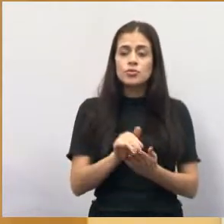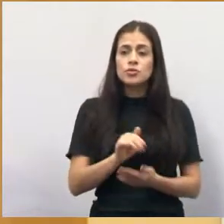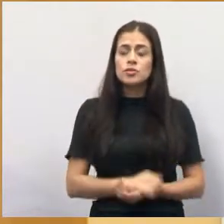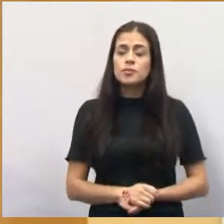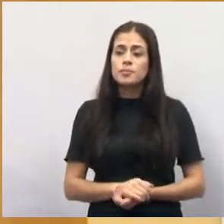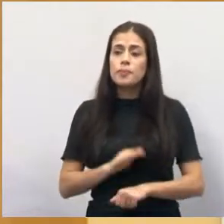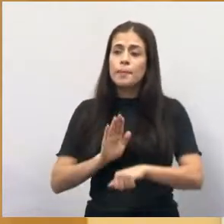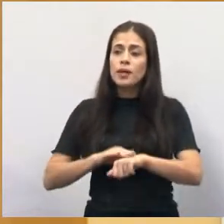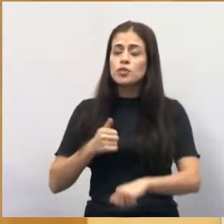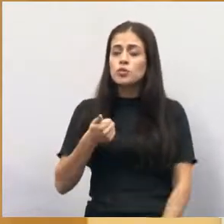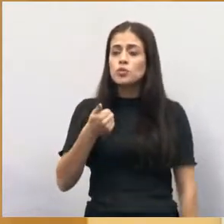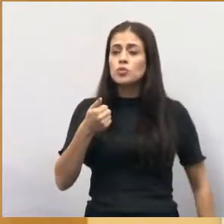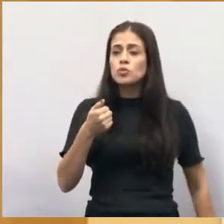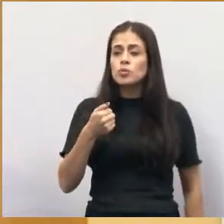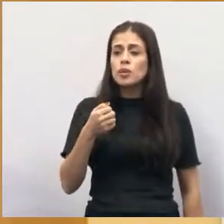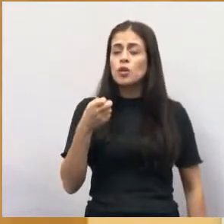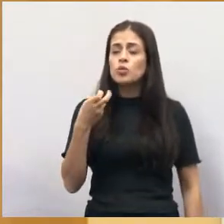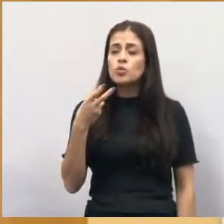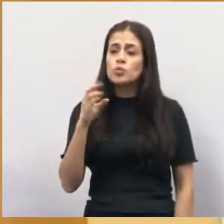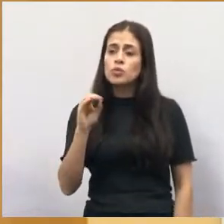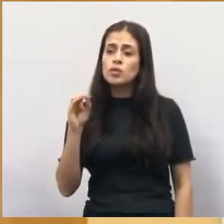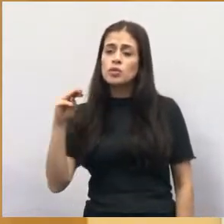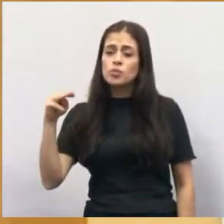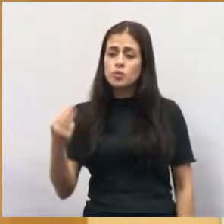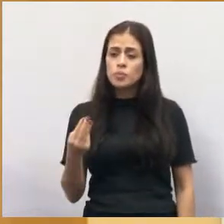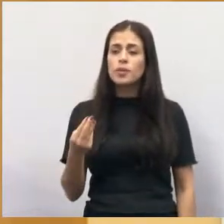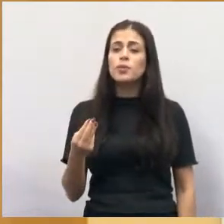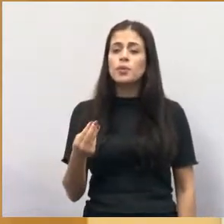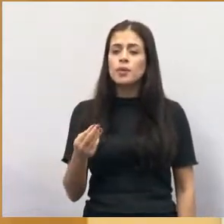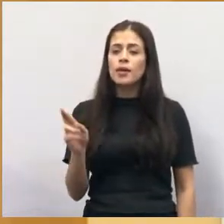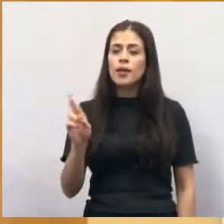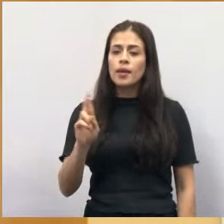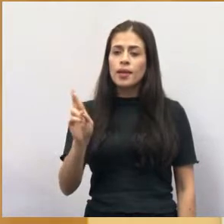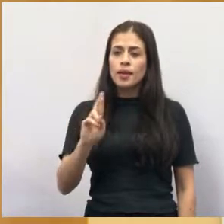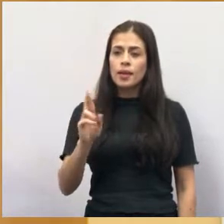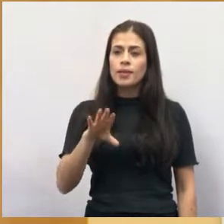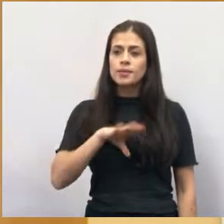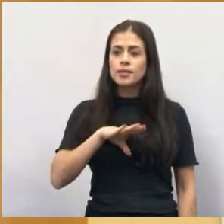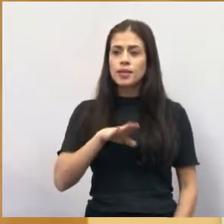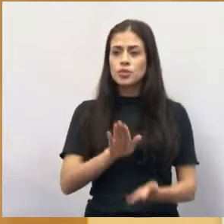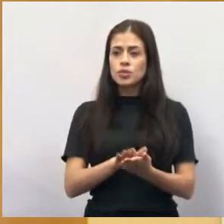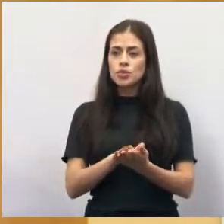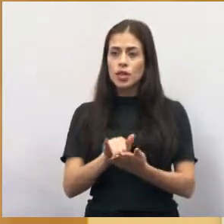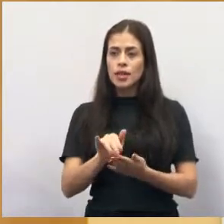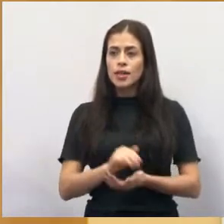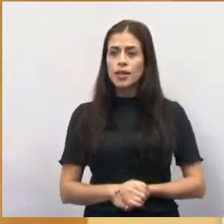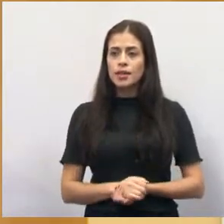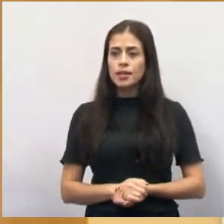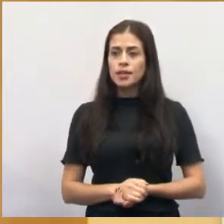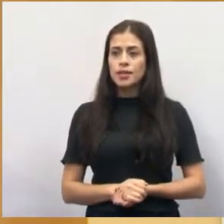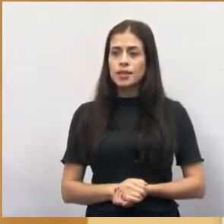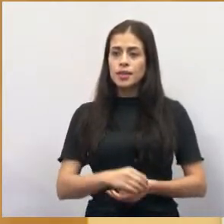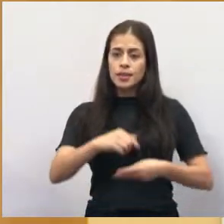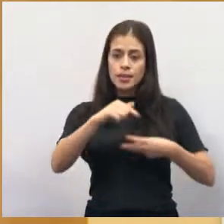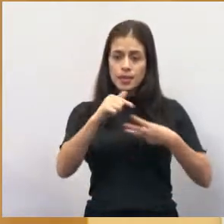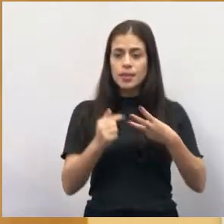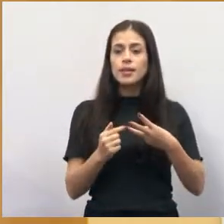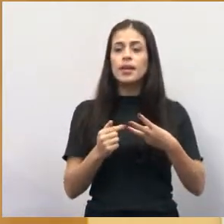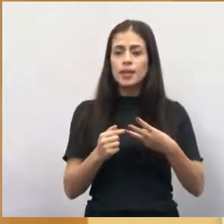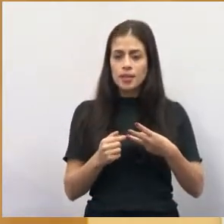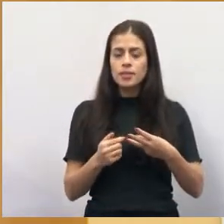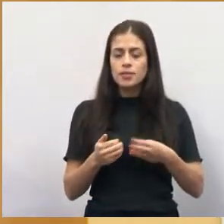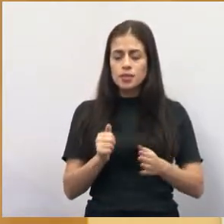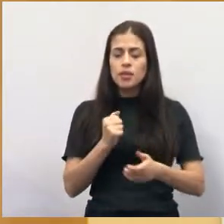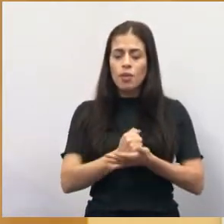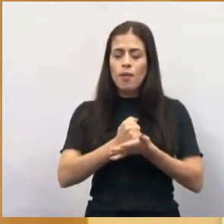foram mais de 1 milhão e 200 mil reais para a cidade de Jacareí. Eu já, é a terceira vez que eu apoio o Paulo